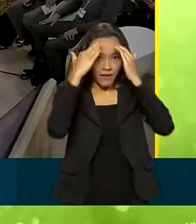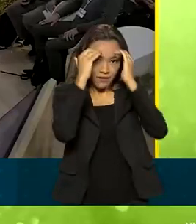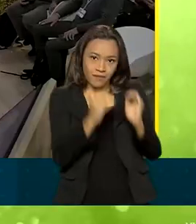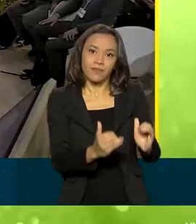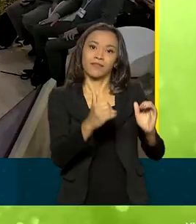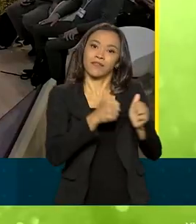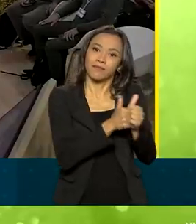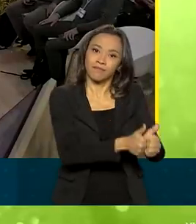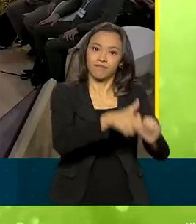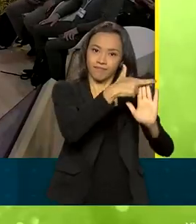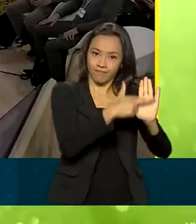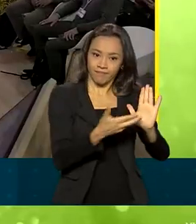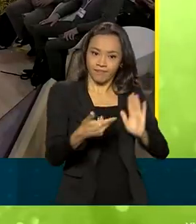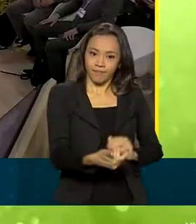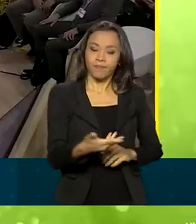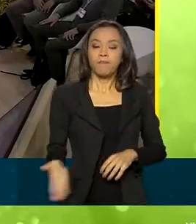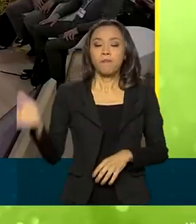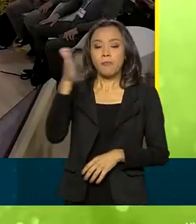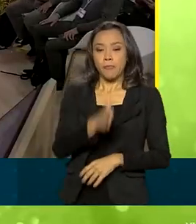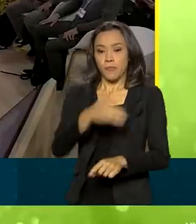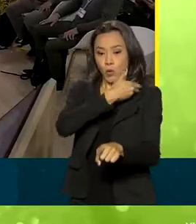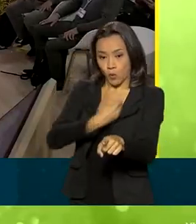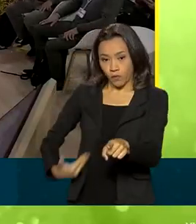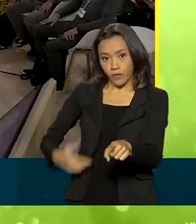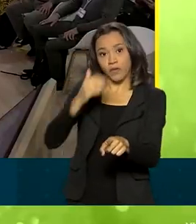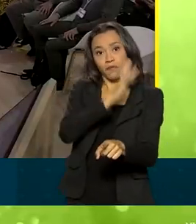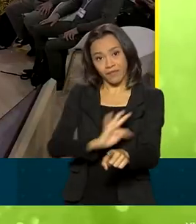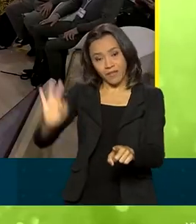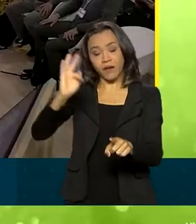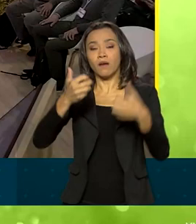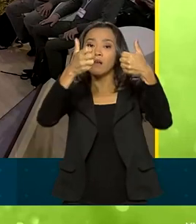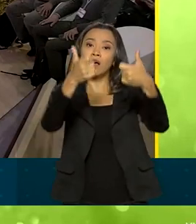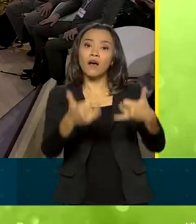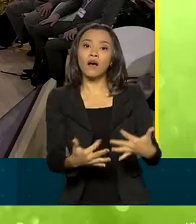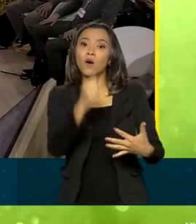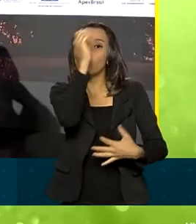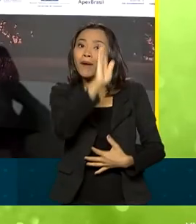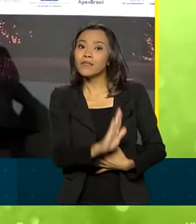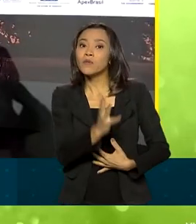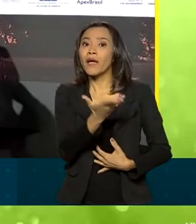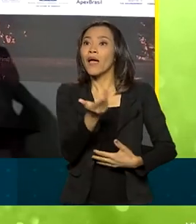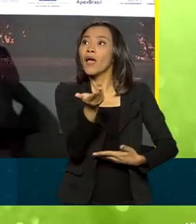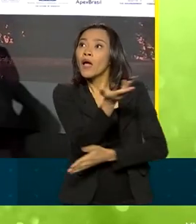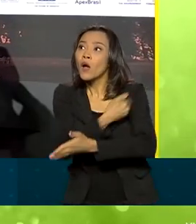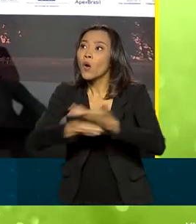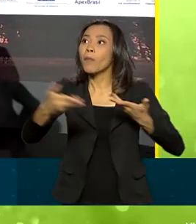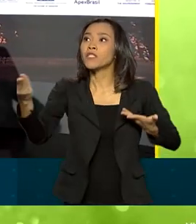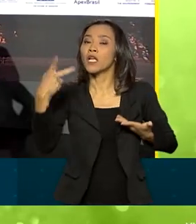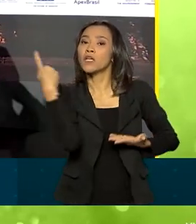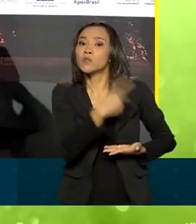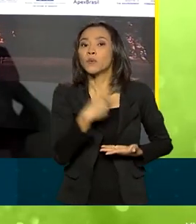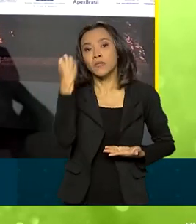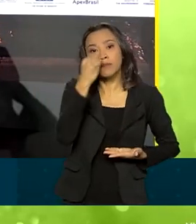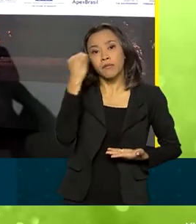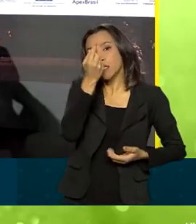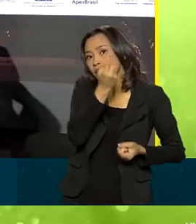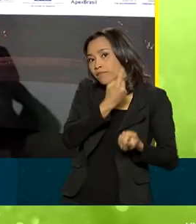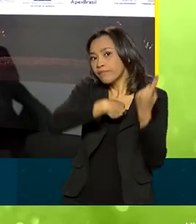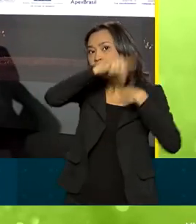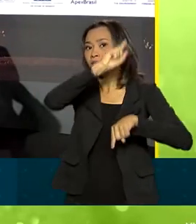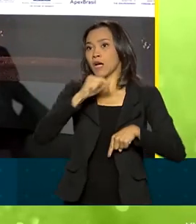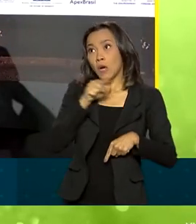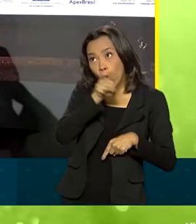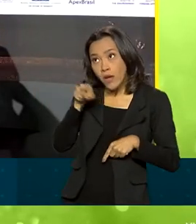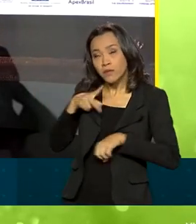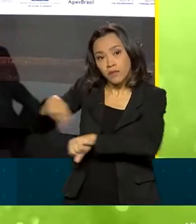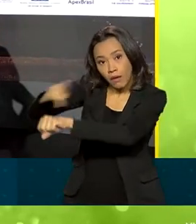demanda. O governo federal também destacou que o Brasil está disposto a compartilhar suas experiências bem-sucedidas com os países que